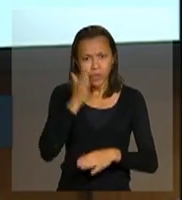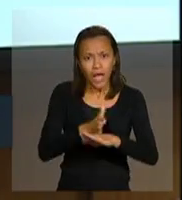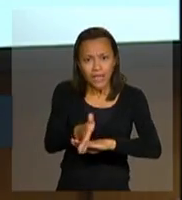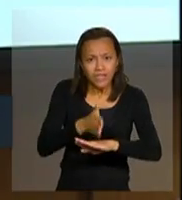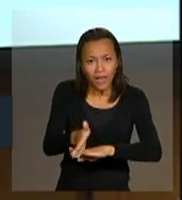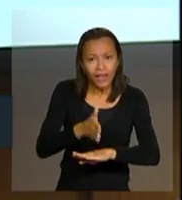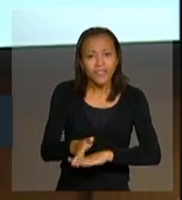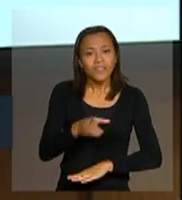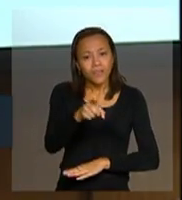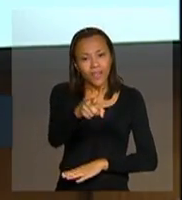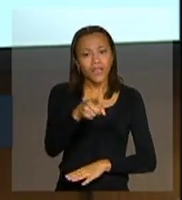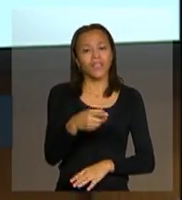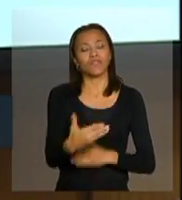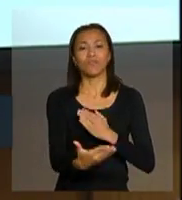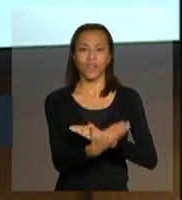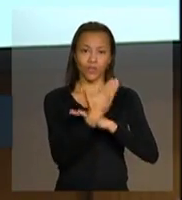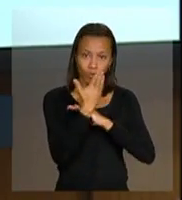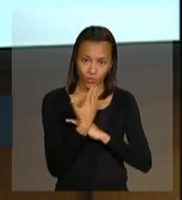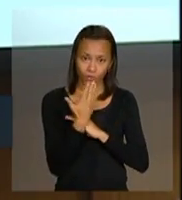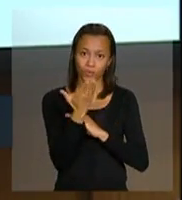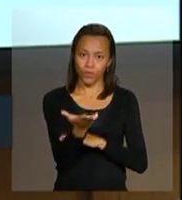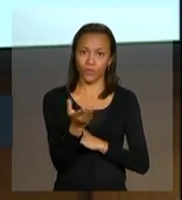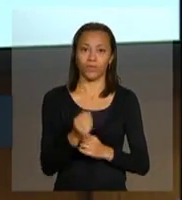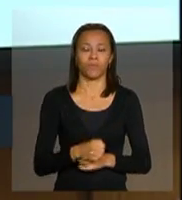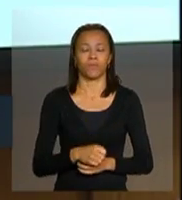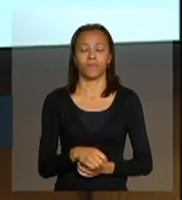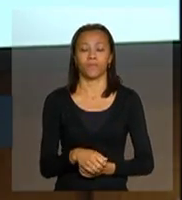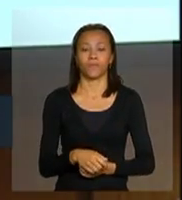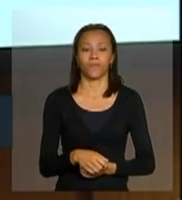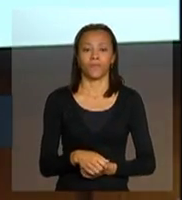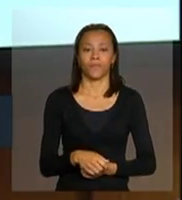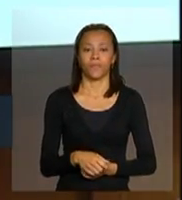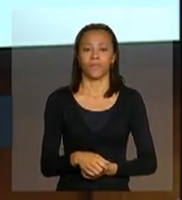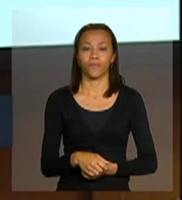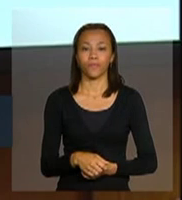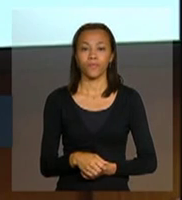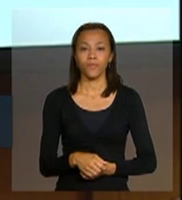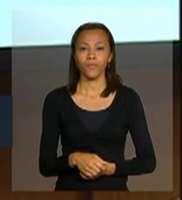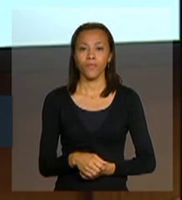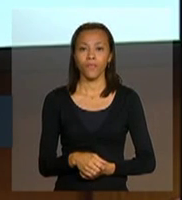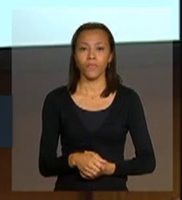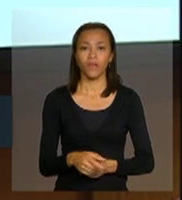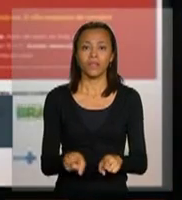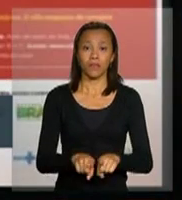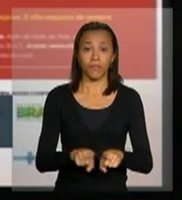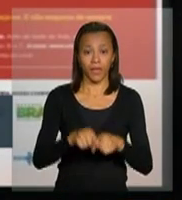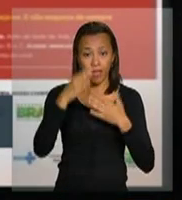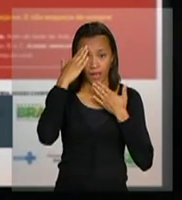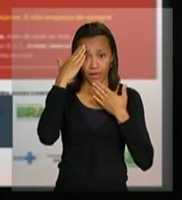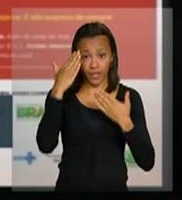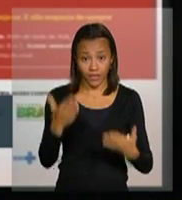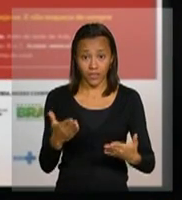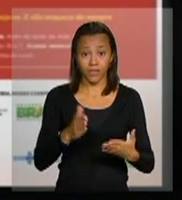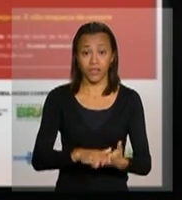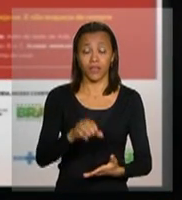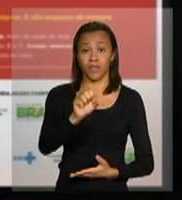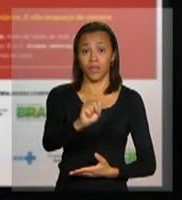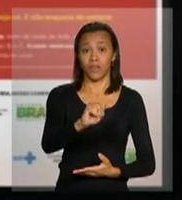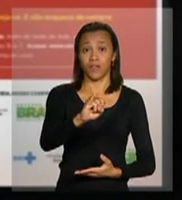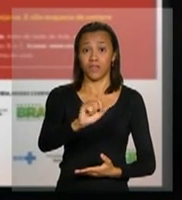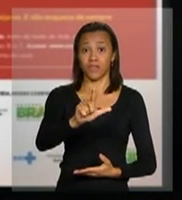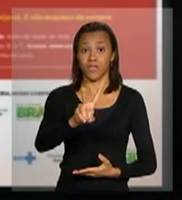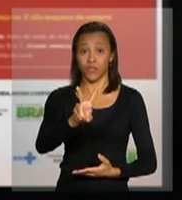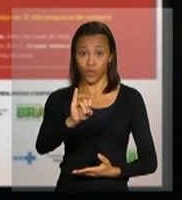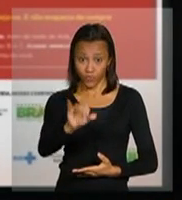graciosamente nos ajuda mais uma vez com essa participação. O seguinte, favor. Agradecer também Silvia Almeida, está aqui com a filha